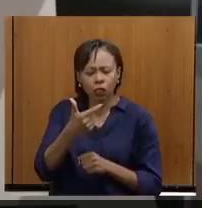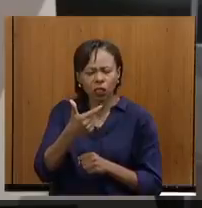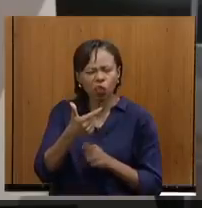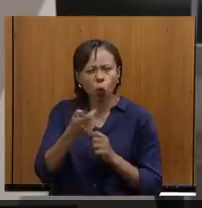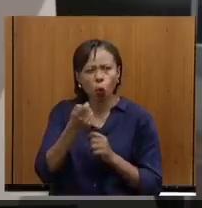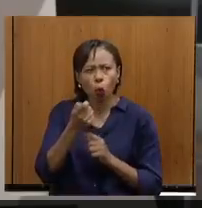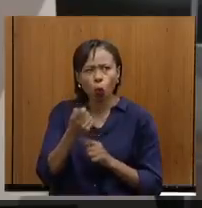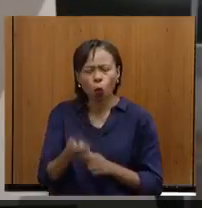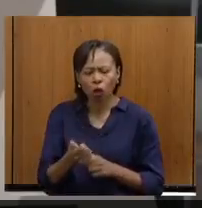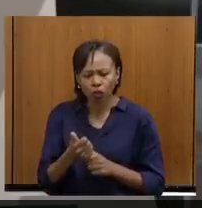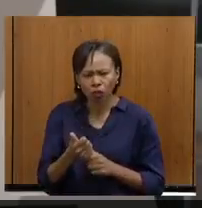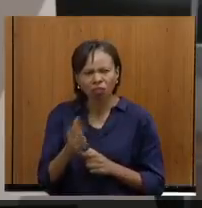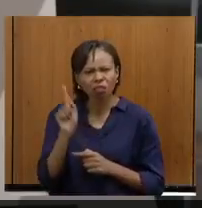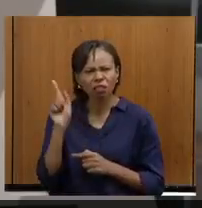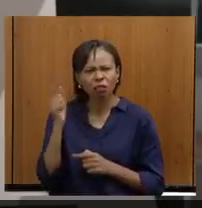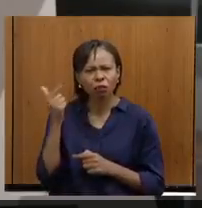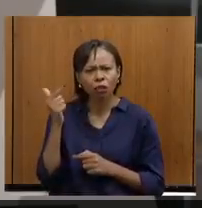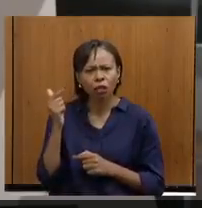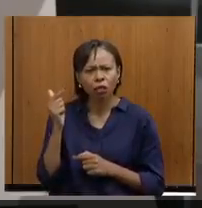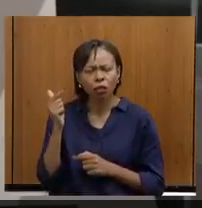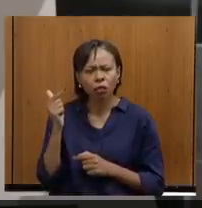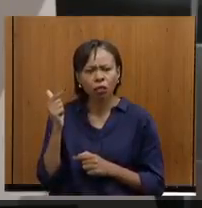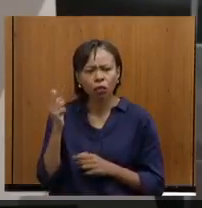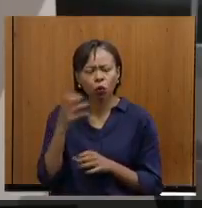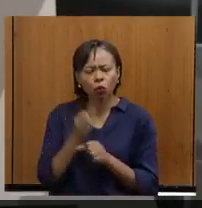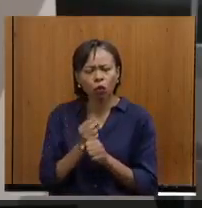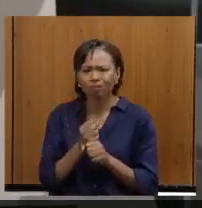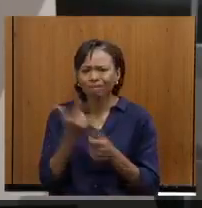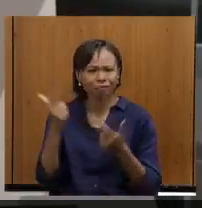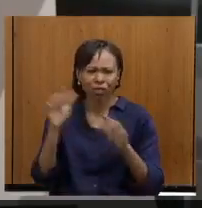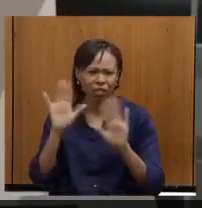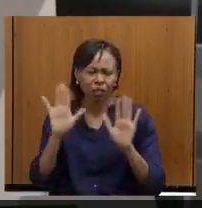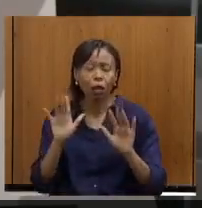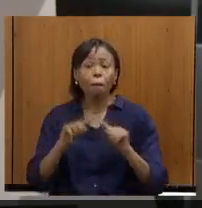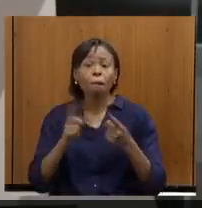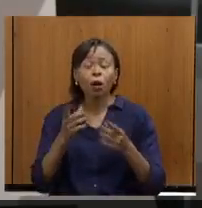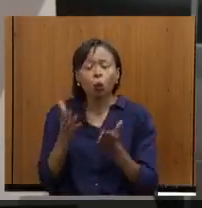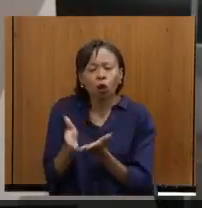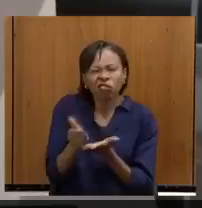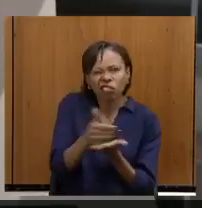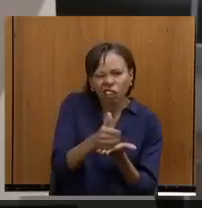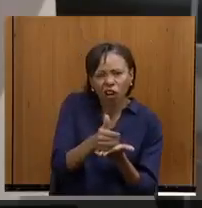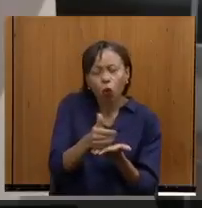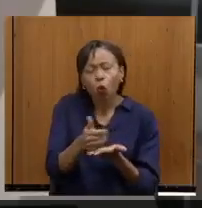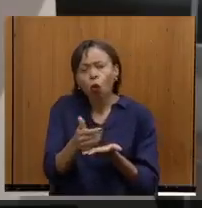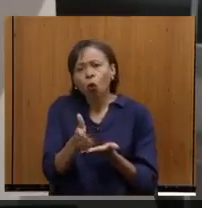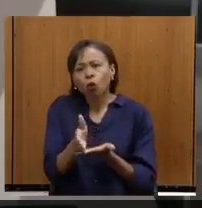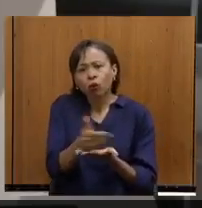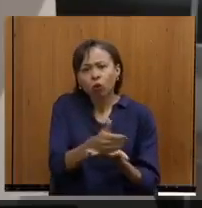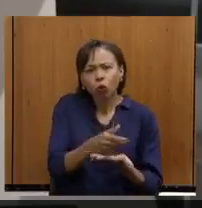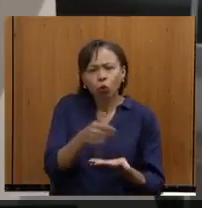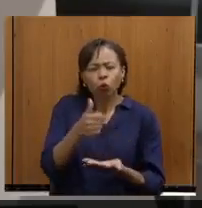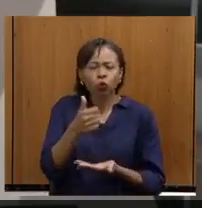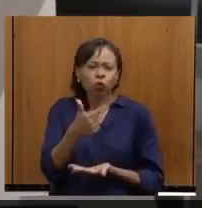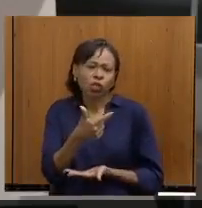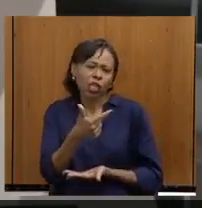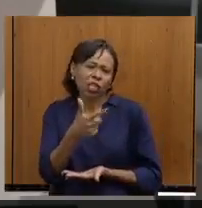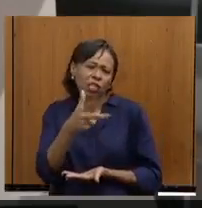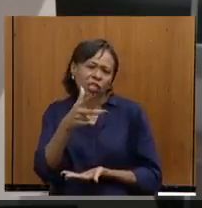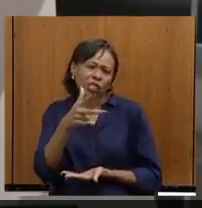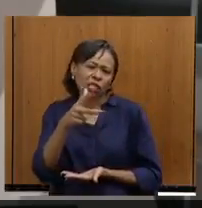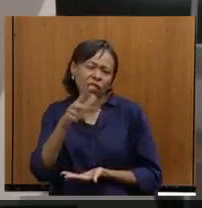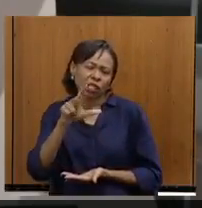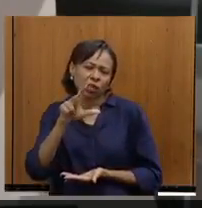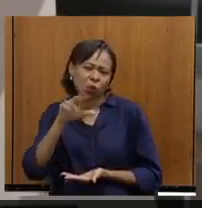250 milhões de reais da TV Brasil